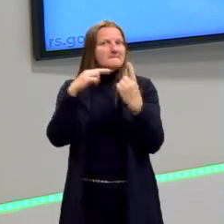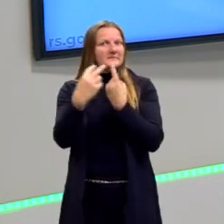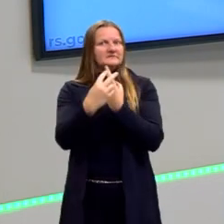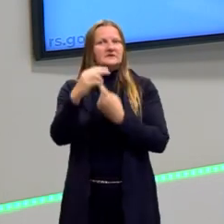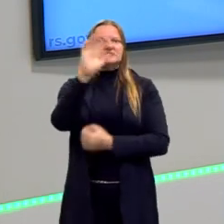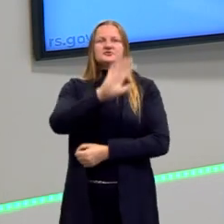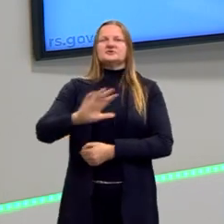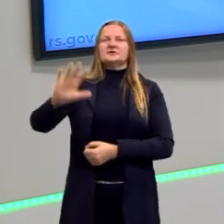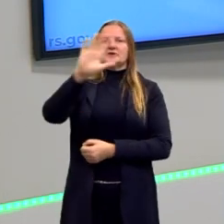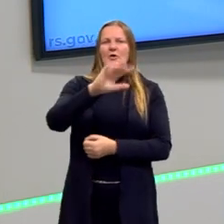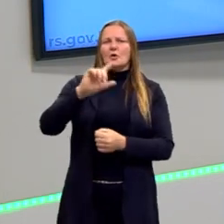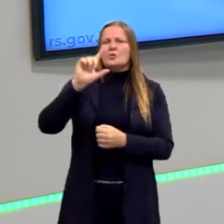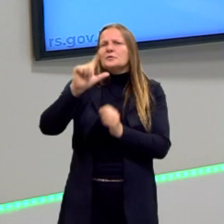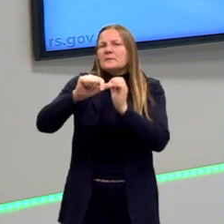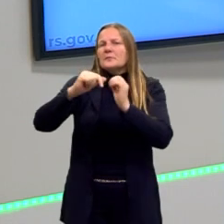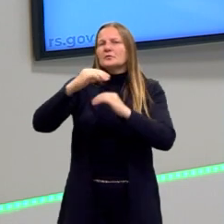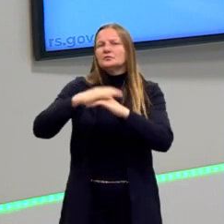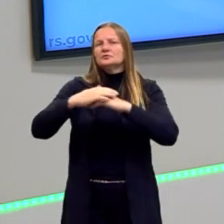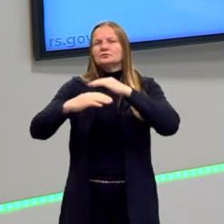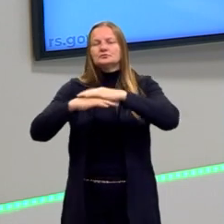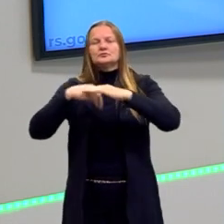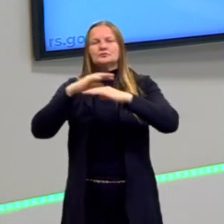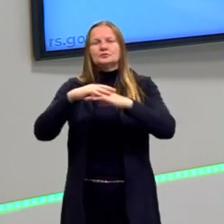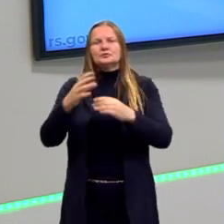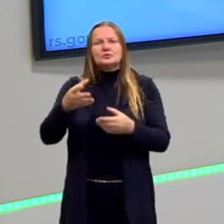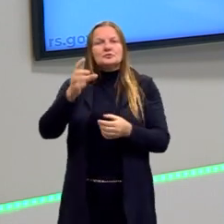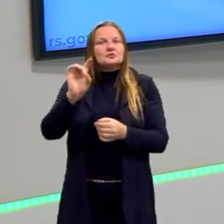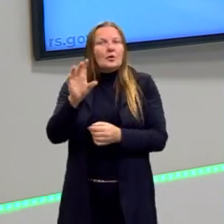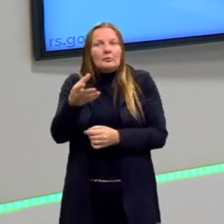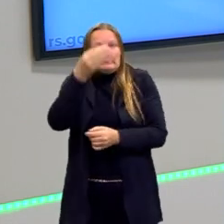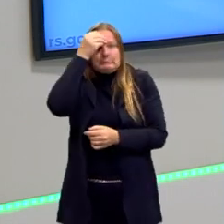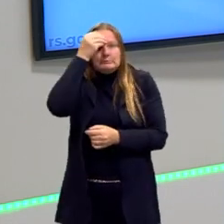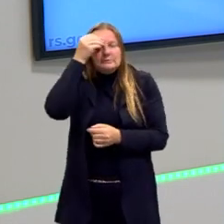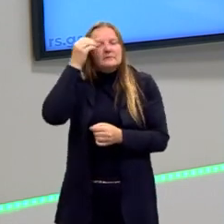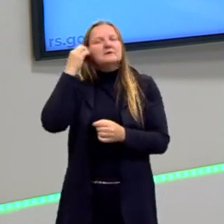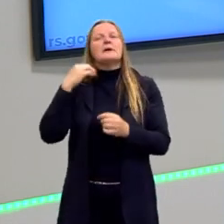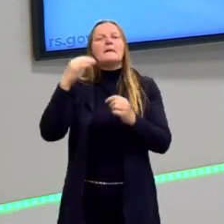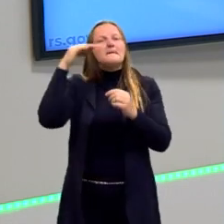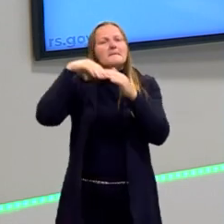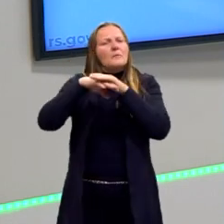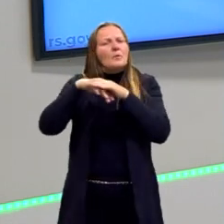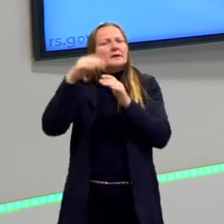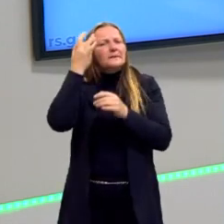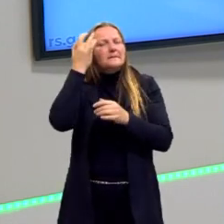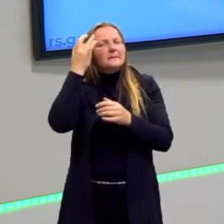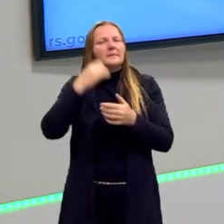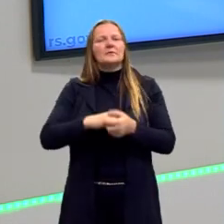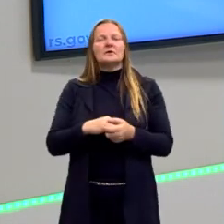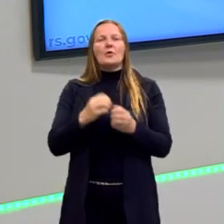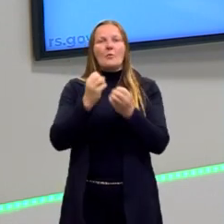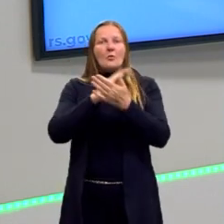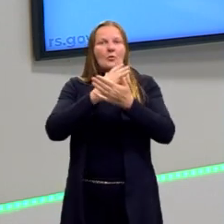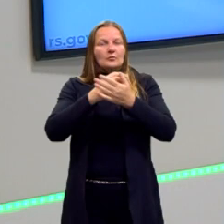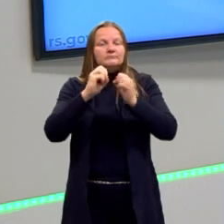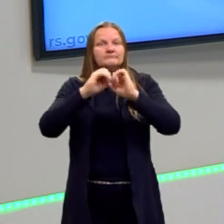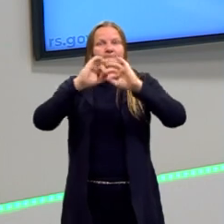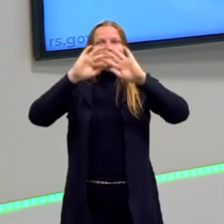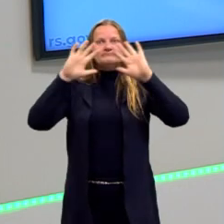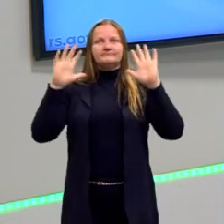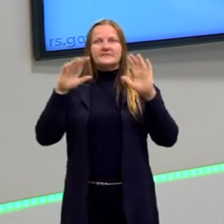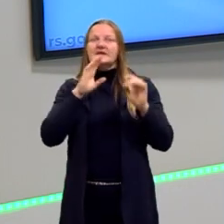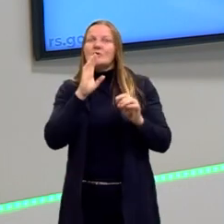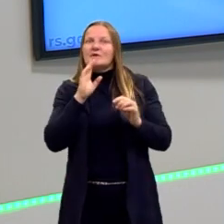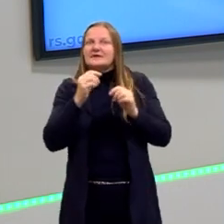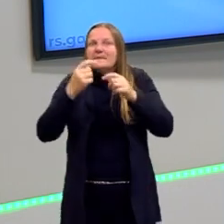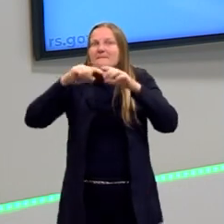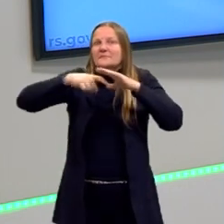gerais. Aí você vai construindo, não vai decorando, mas vai memorizando, enfim, no sentido de conseguir interpretar, que elas poderão